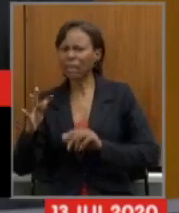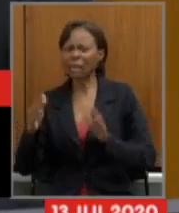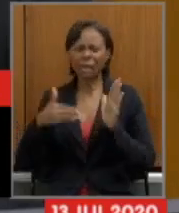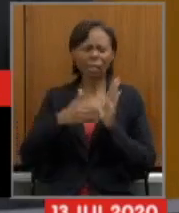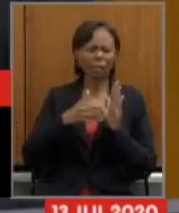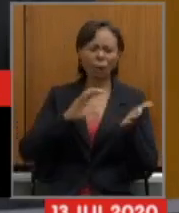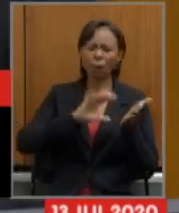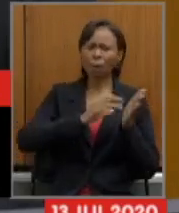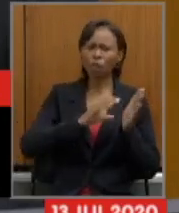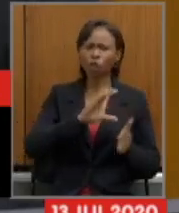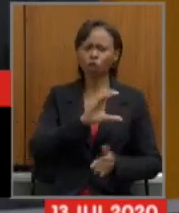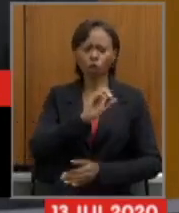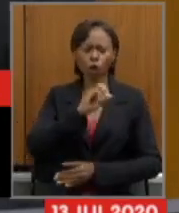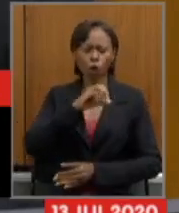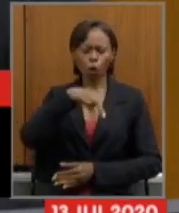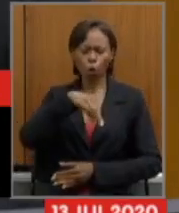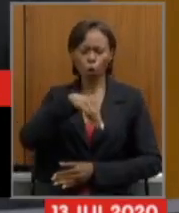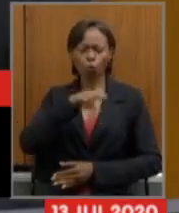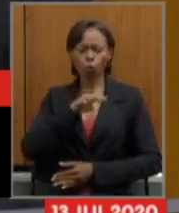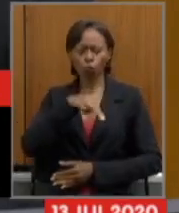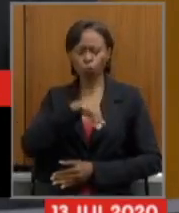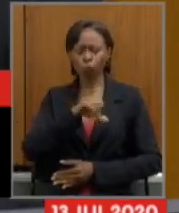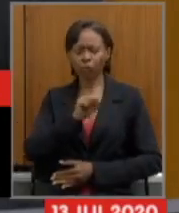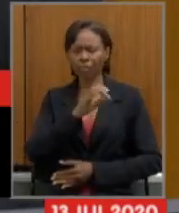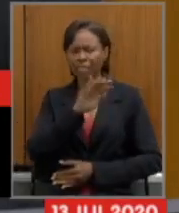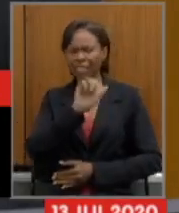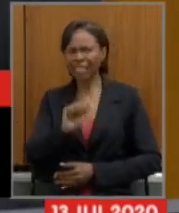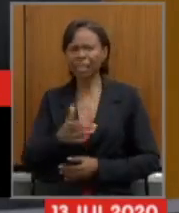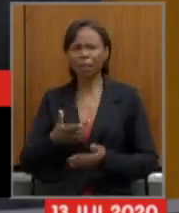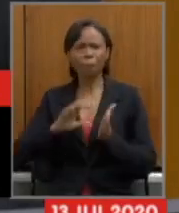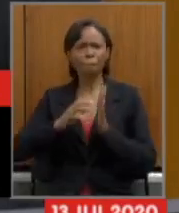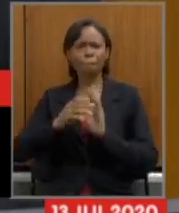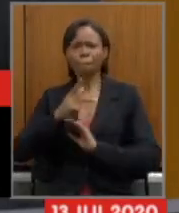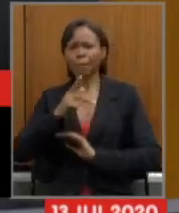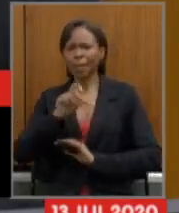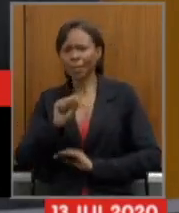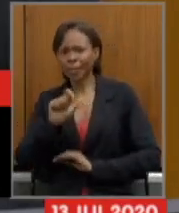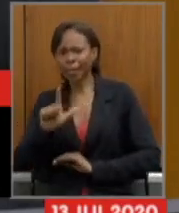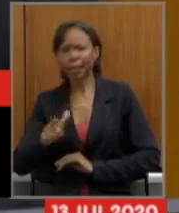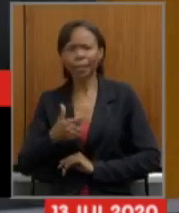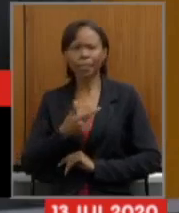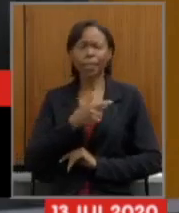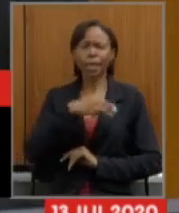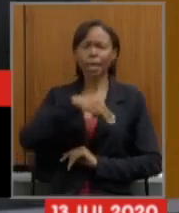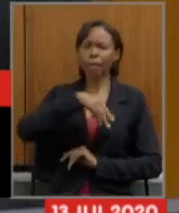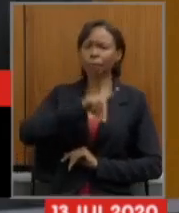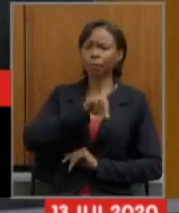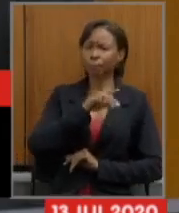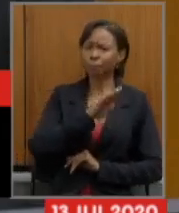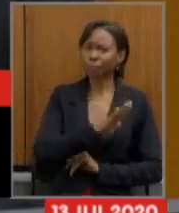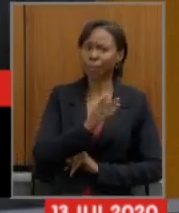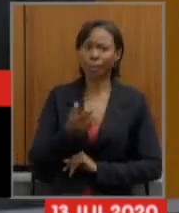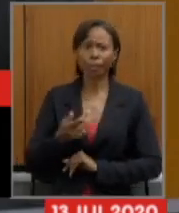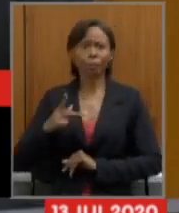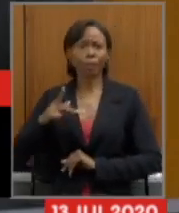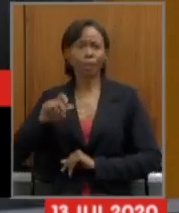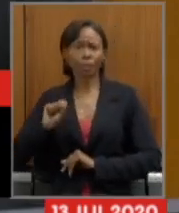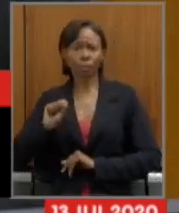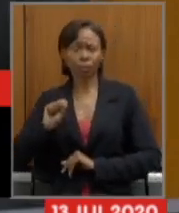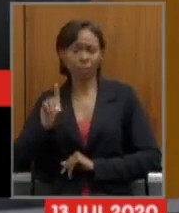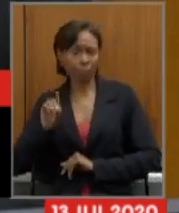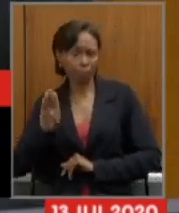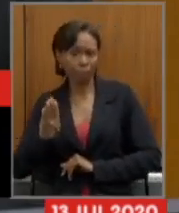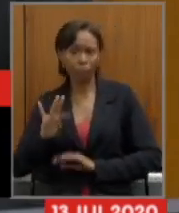Brasil, ao PSL, ao MDB, ao PSDB, todos os partidos